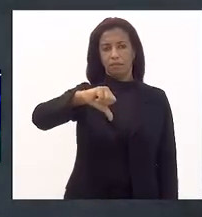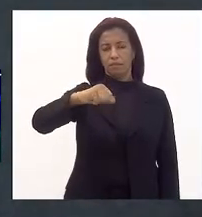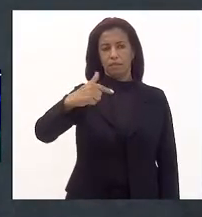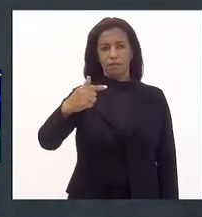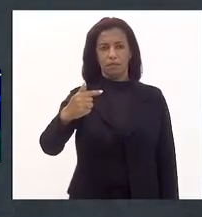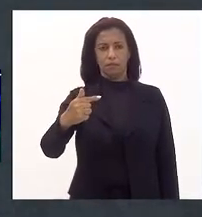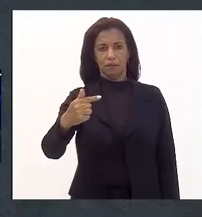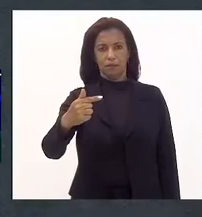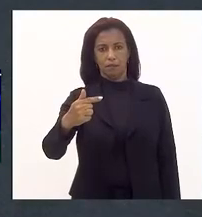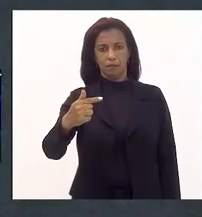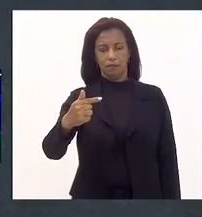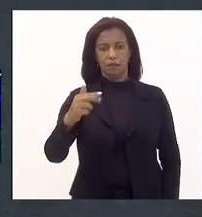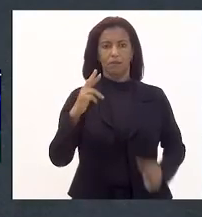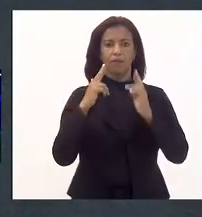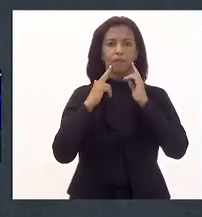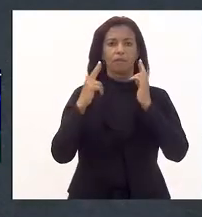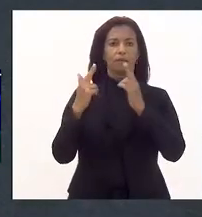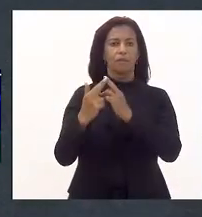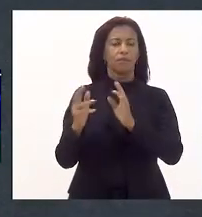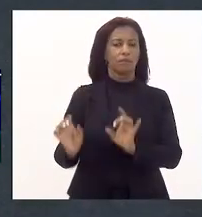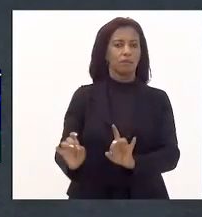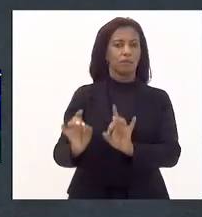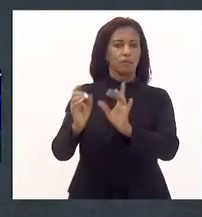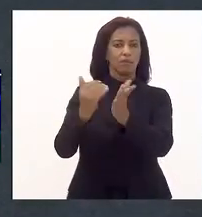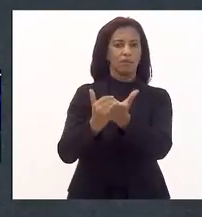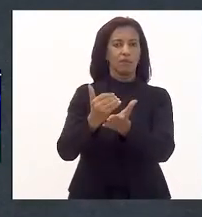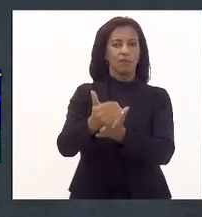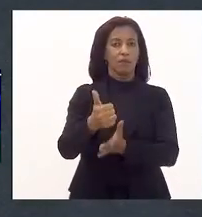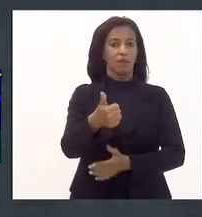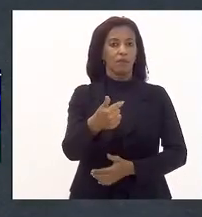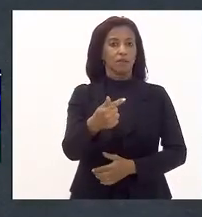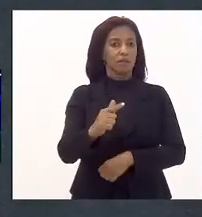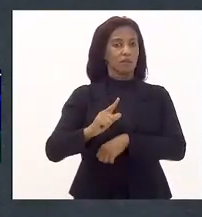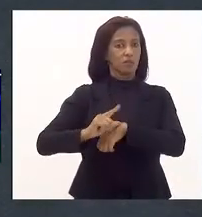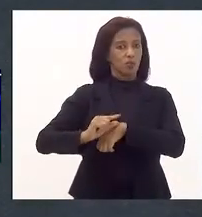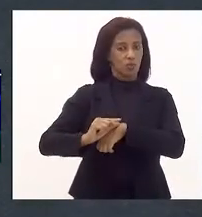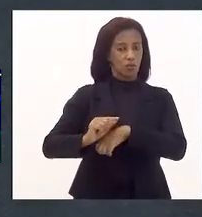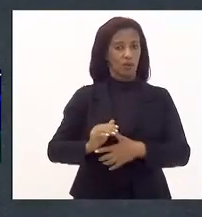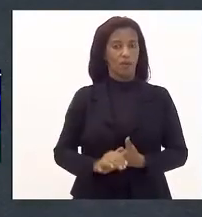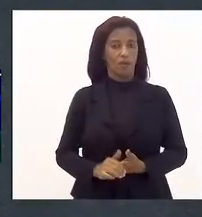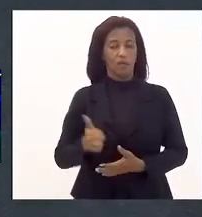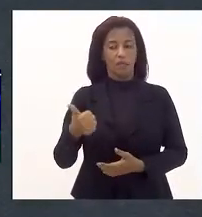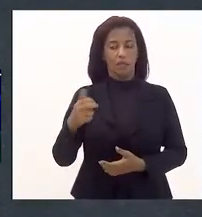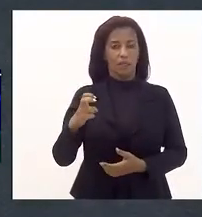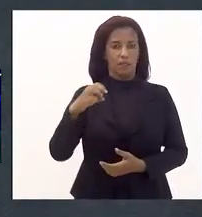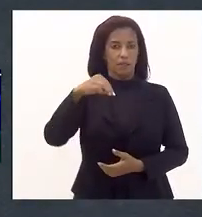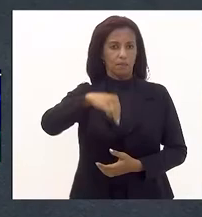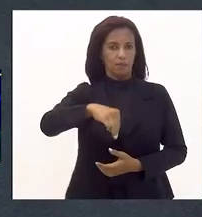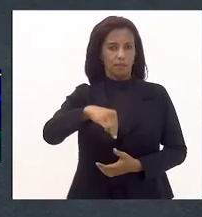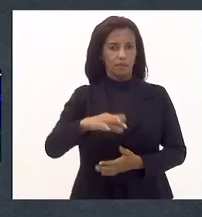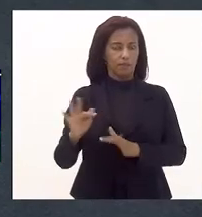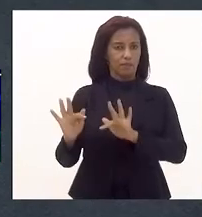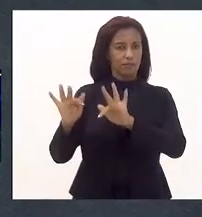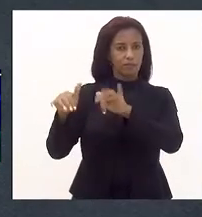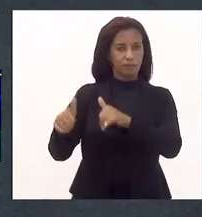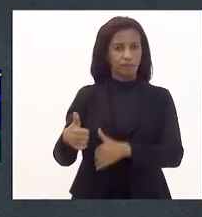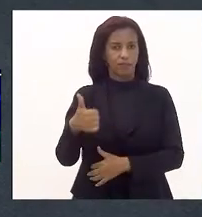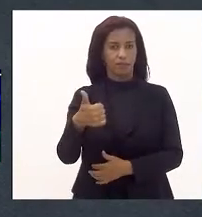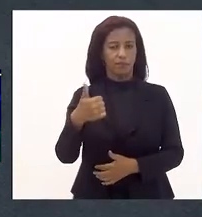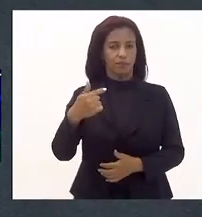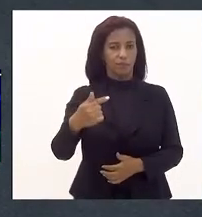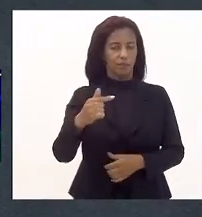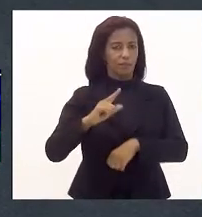sétima sessão extraordinária que, iniciada às 17 horas e 15 minutos, encerrou-se às